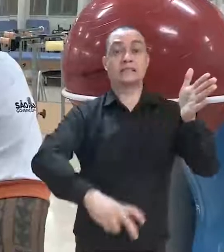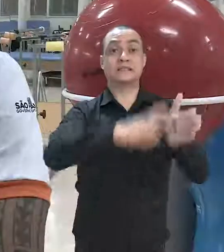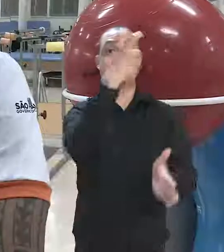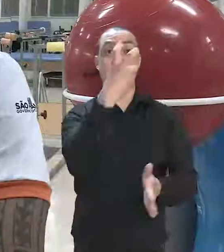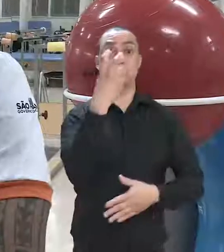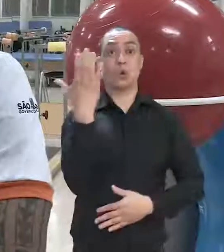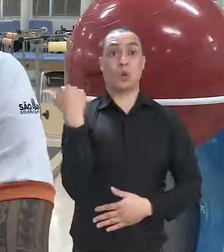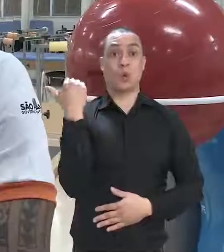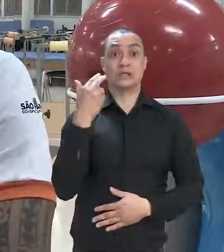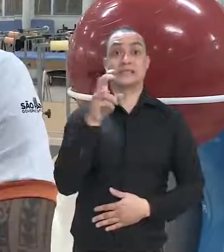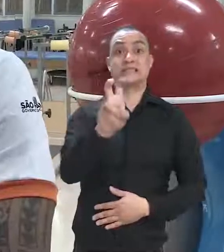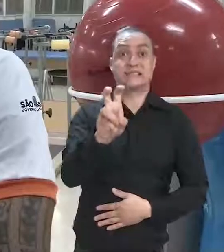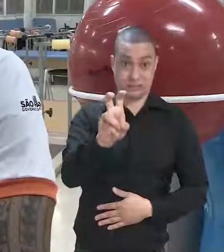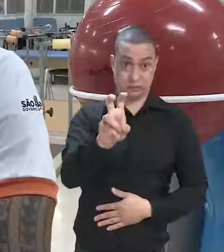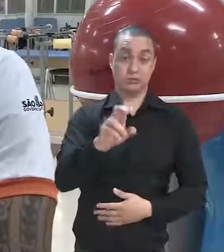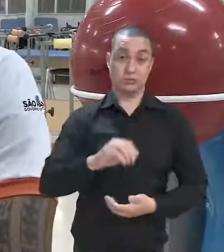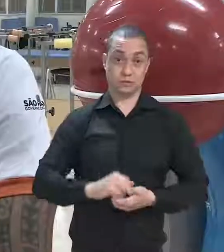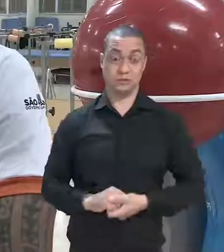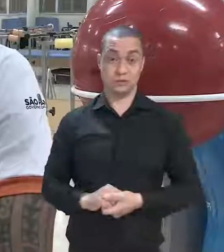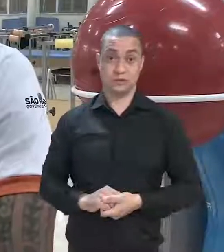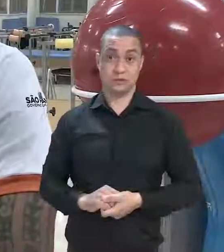foi cinco acidentes de moto,